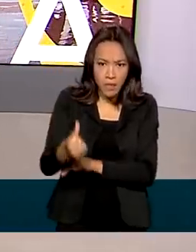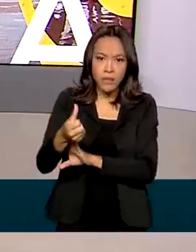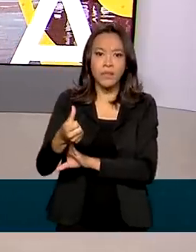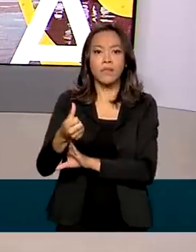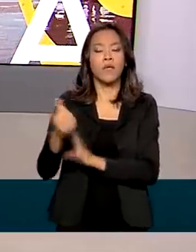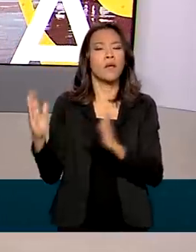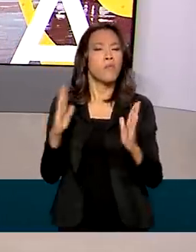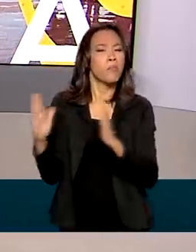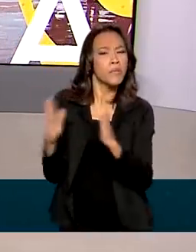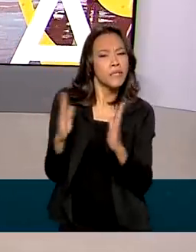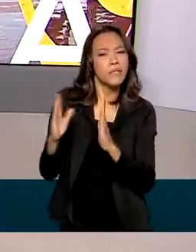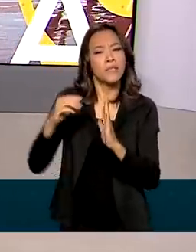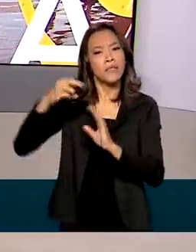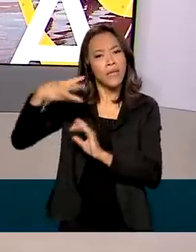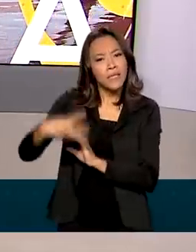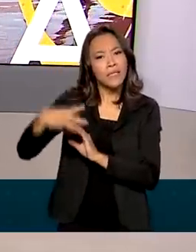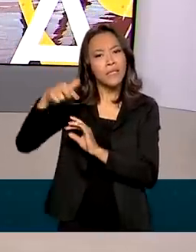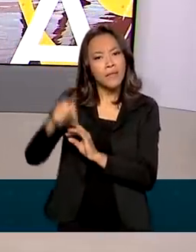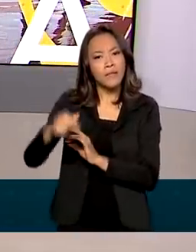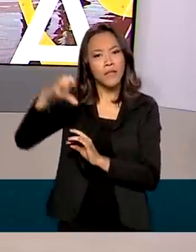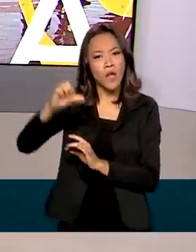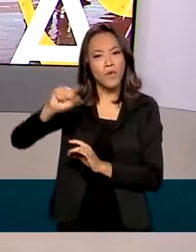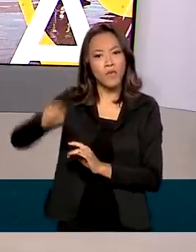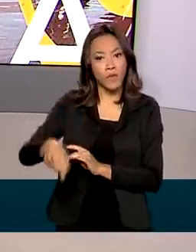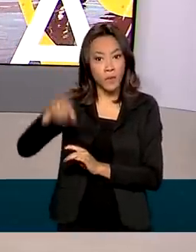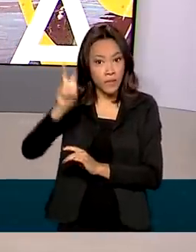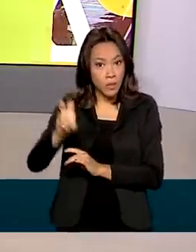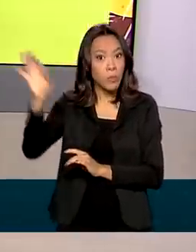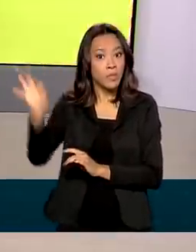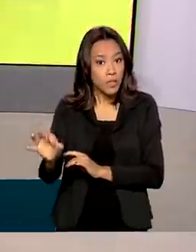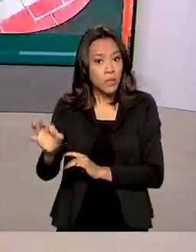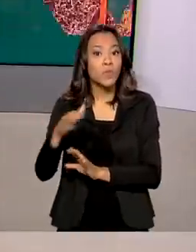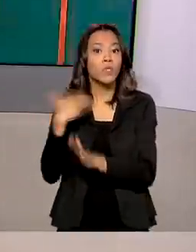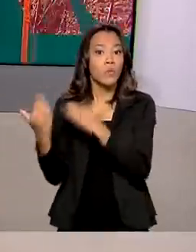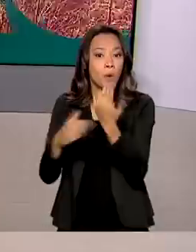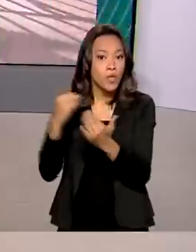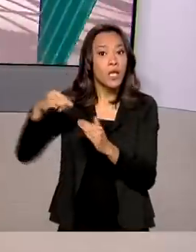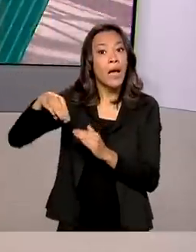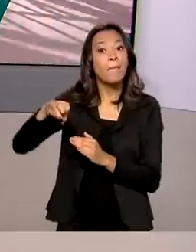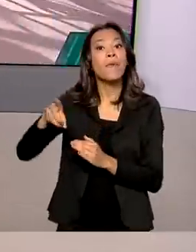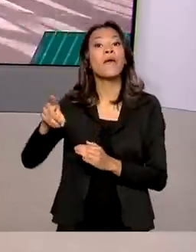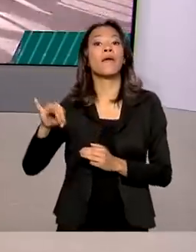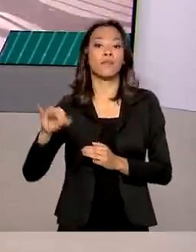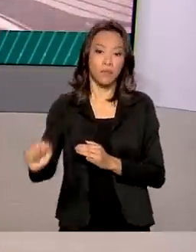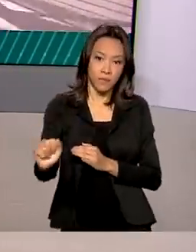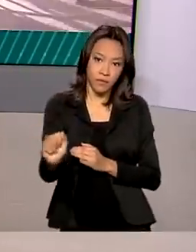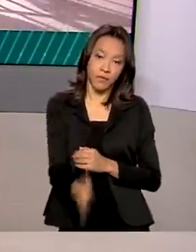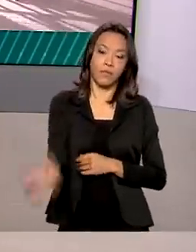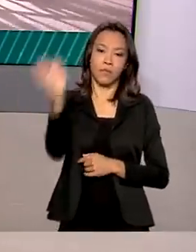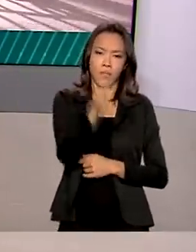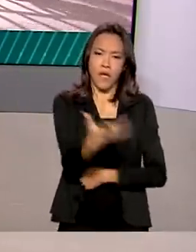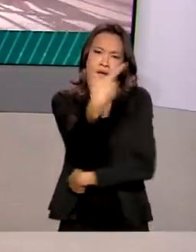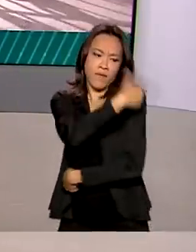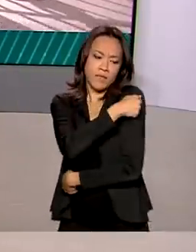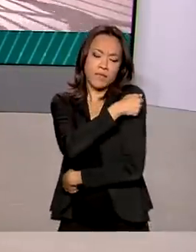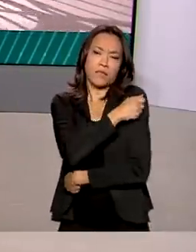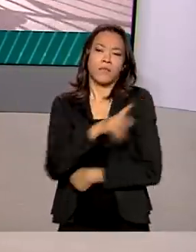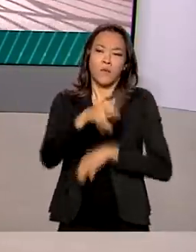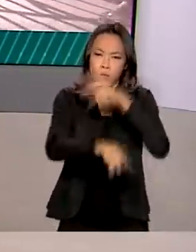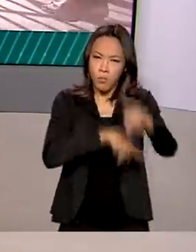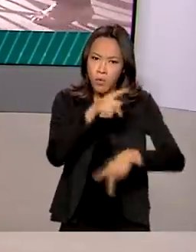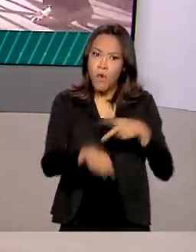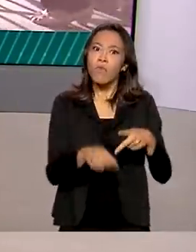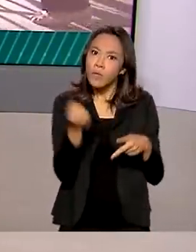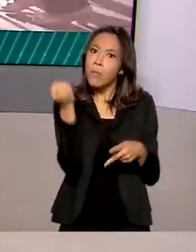média está em 379,5. Ainda de acordo com o Ministério da Saúde, a vacinação em massa contra a doença vem